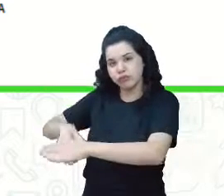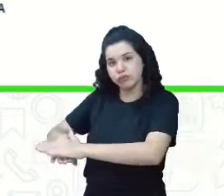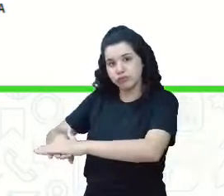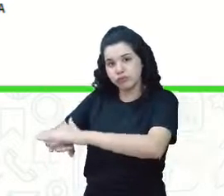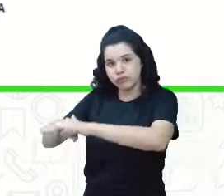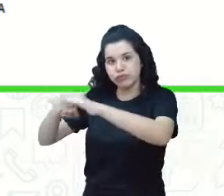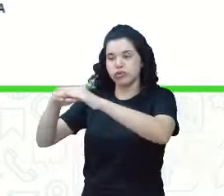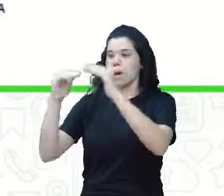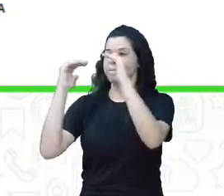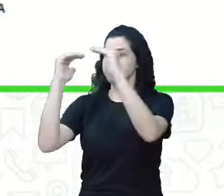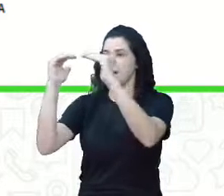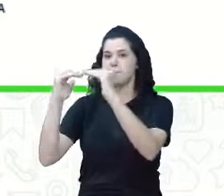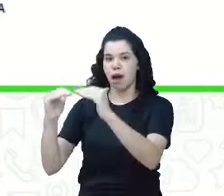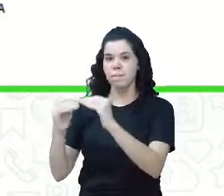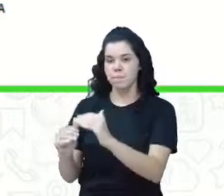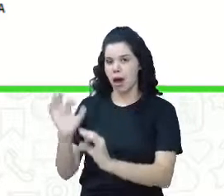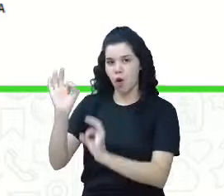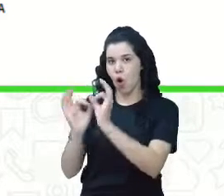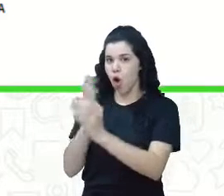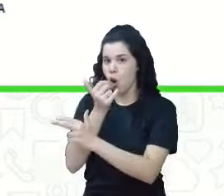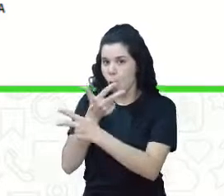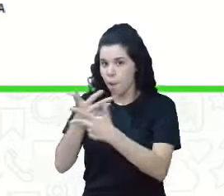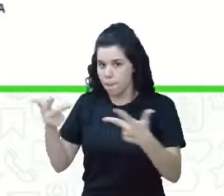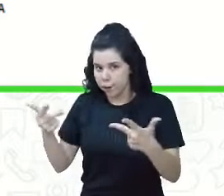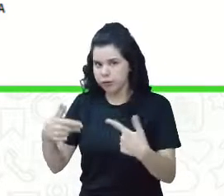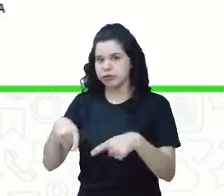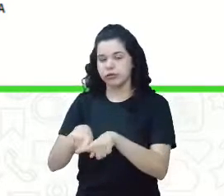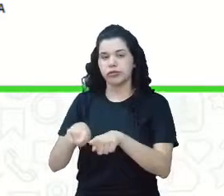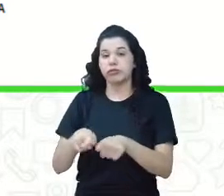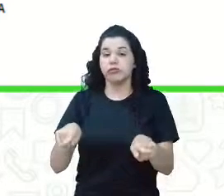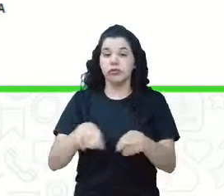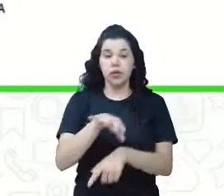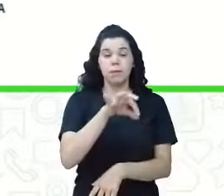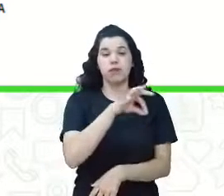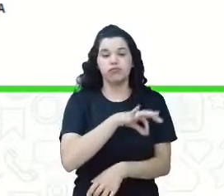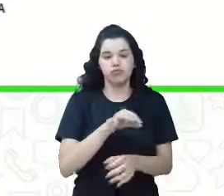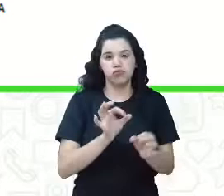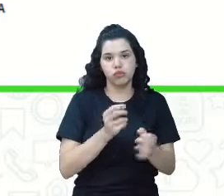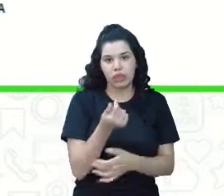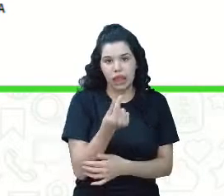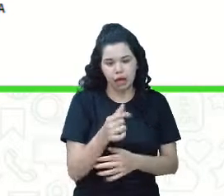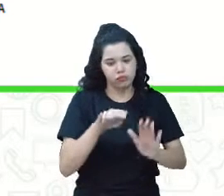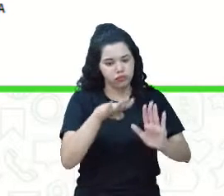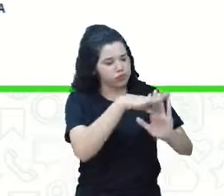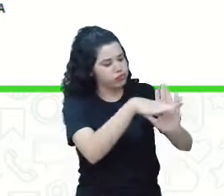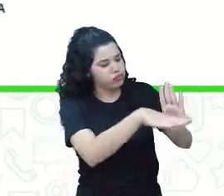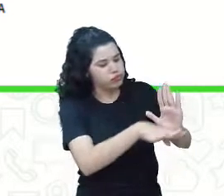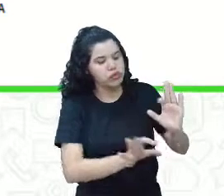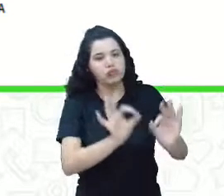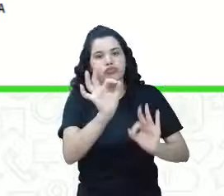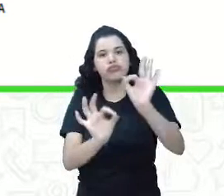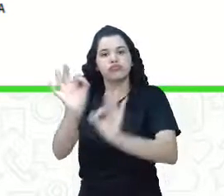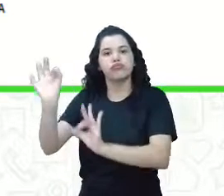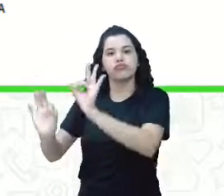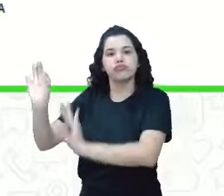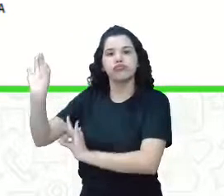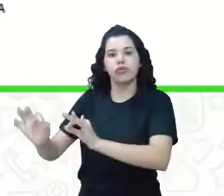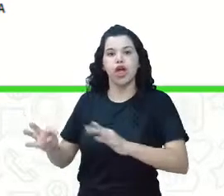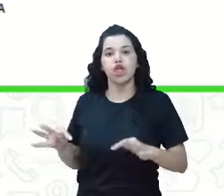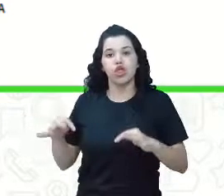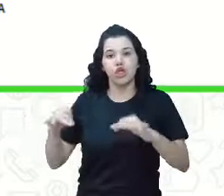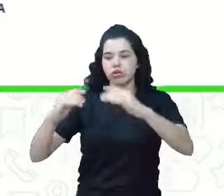despensa que está ali organizando tudo, a sua despesa com todos os seus materiais. E tem ali as suas diversas